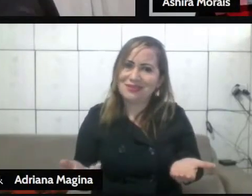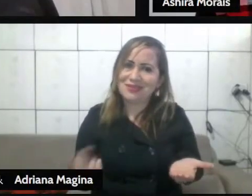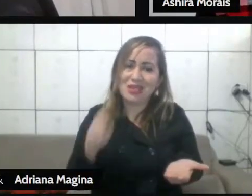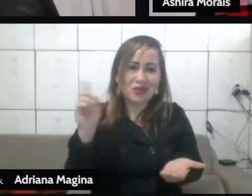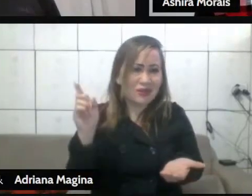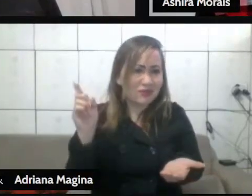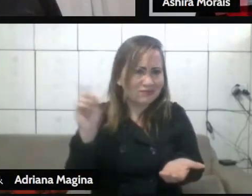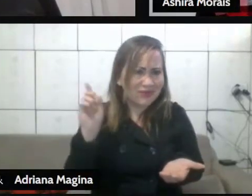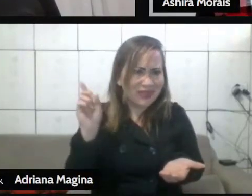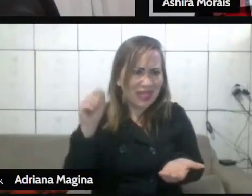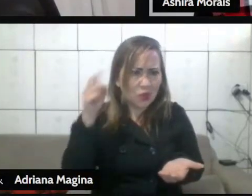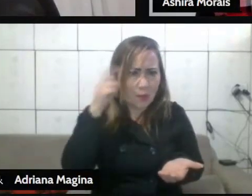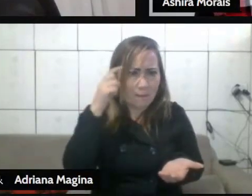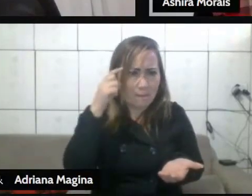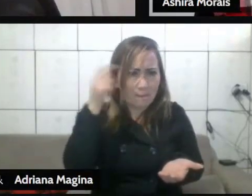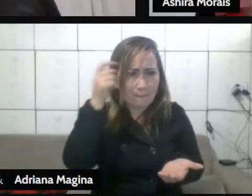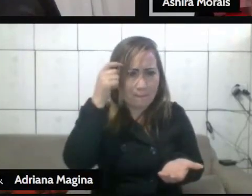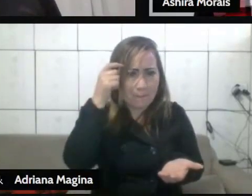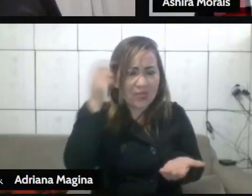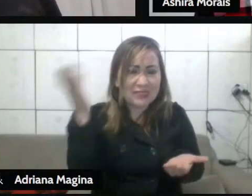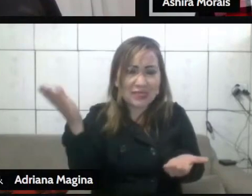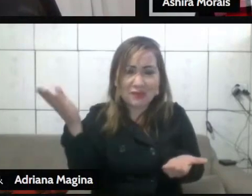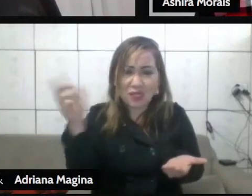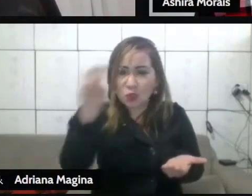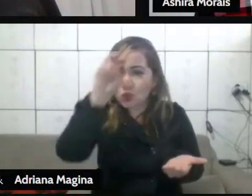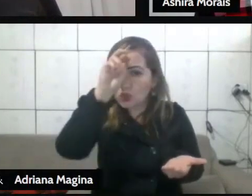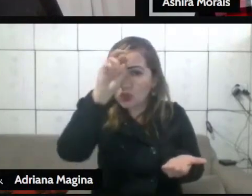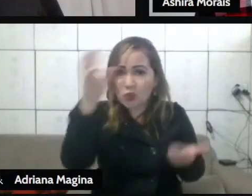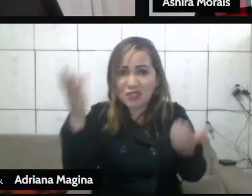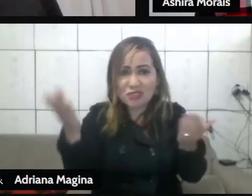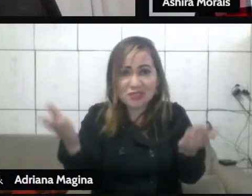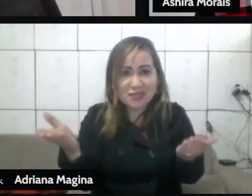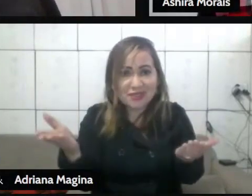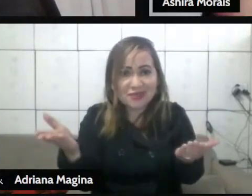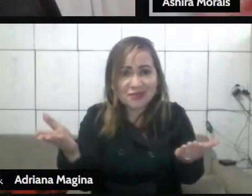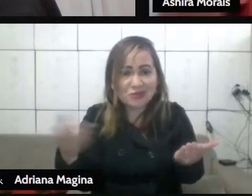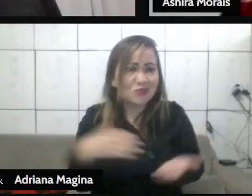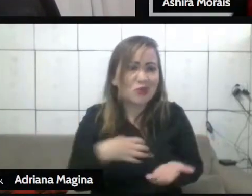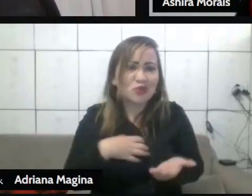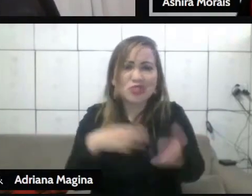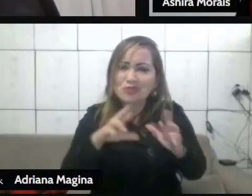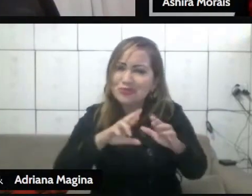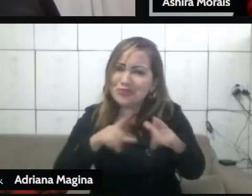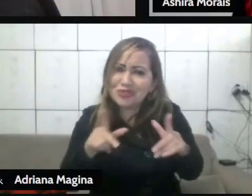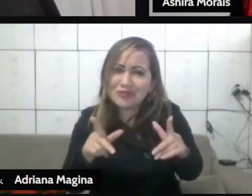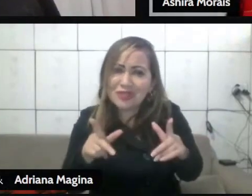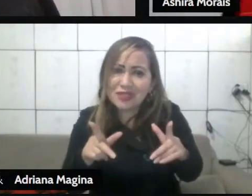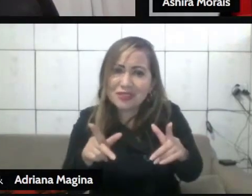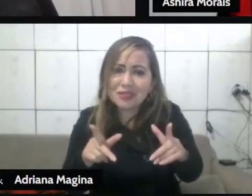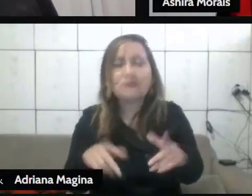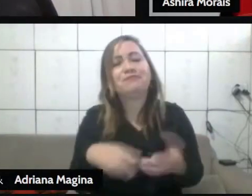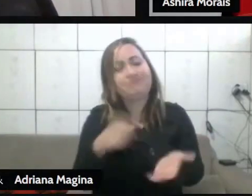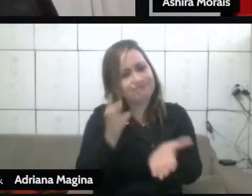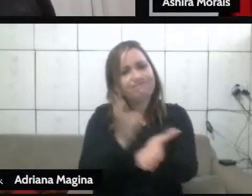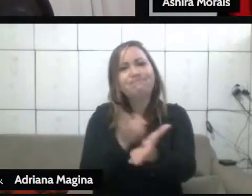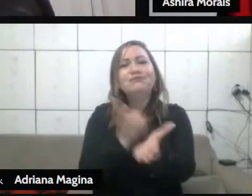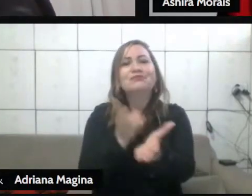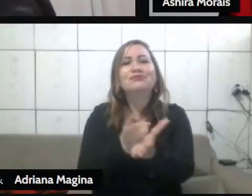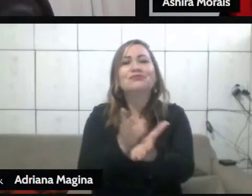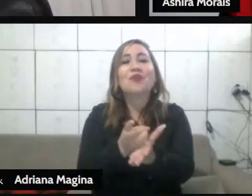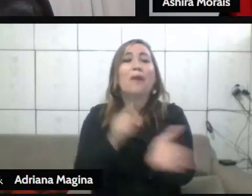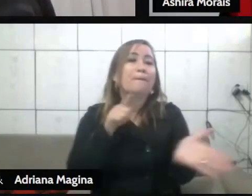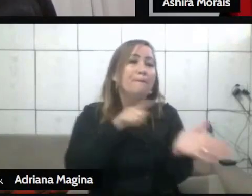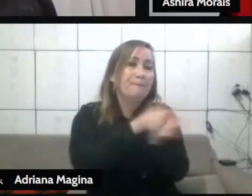do pensamento alexandrino, egípcio, ele tem esse outro entendimento. Mas vamos que vamos. Eu quero fazer a minha